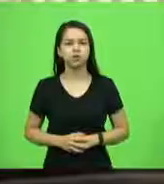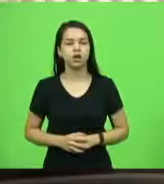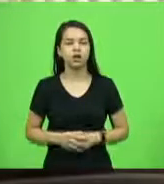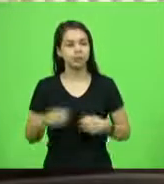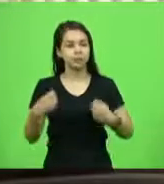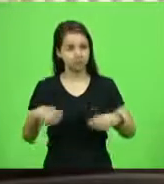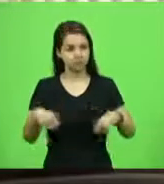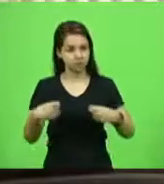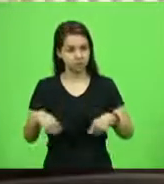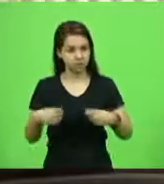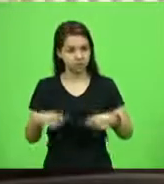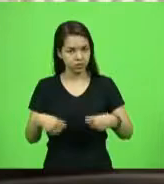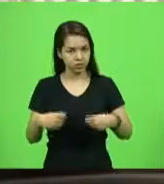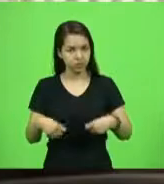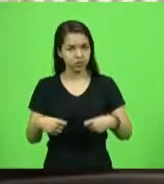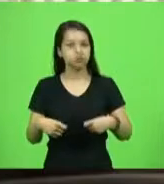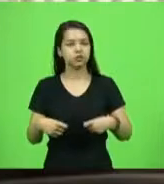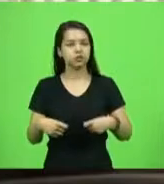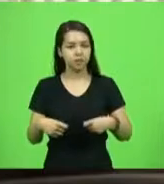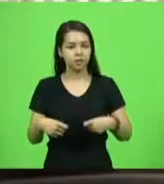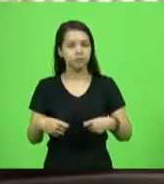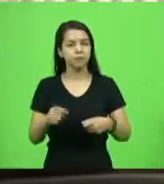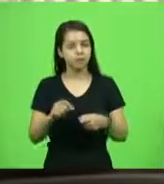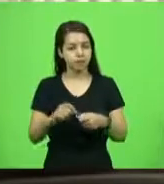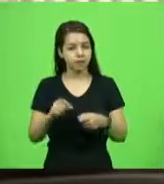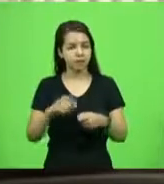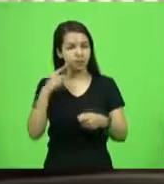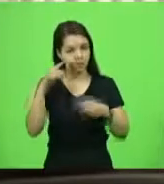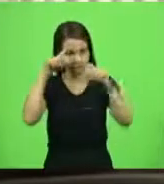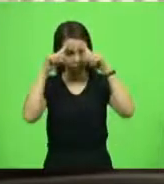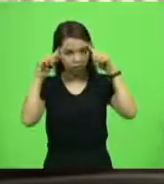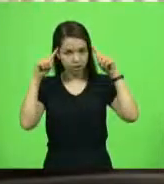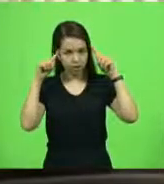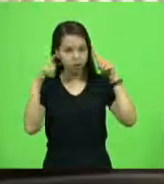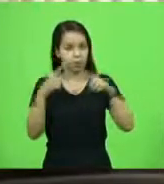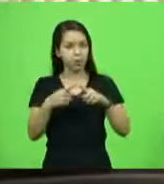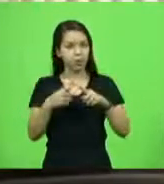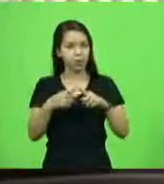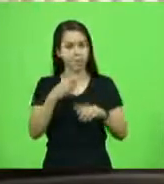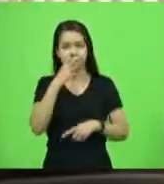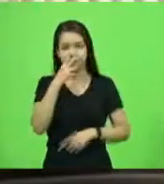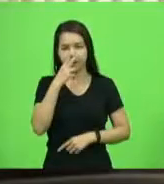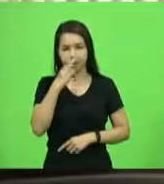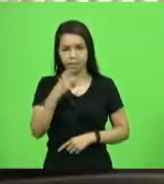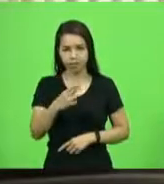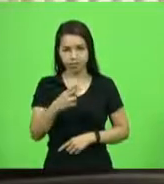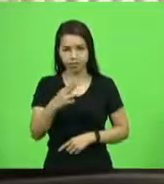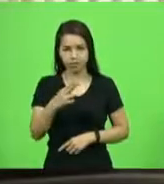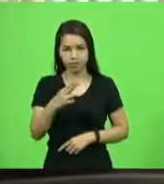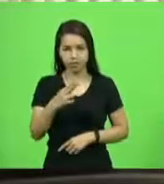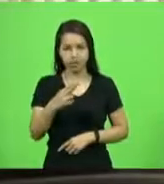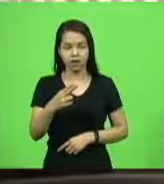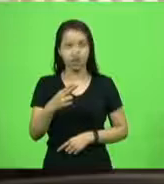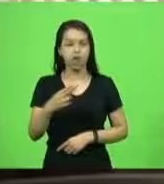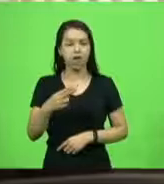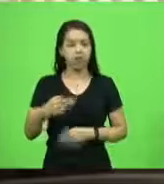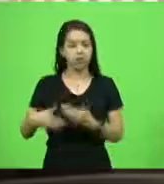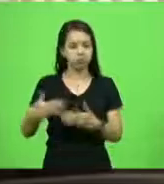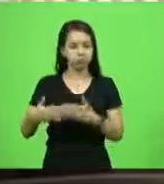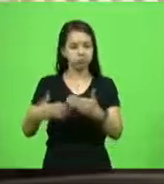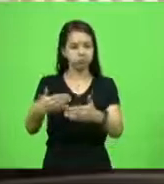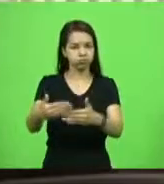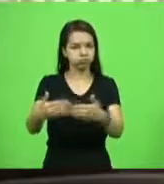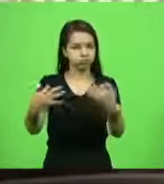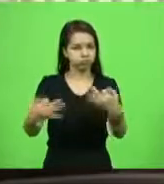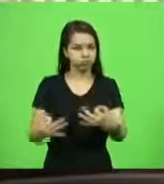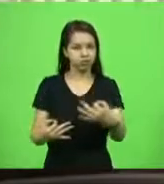é preciso fazer, deputado Sareta, porque parece que a coisa não andou muito bem e tem que fazer